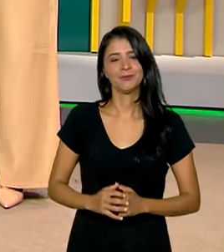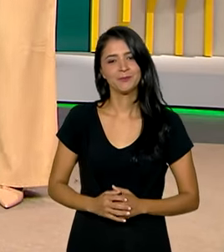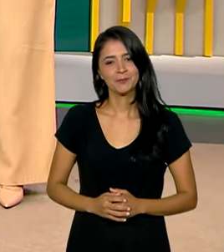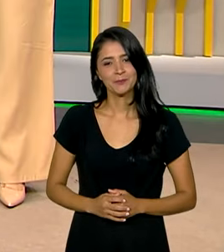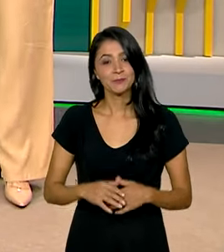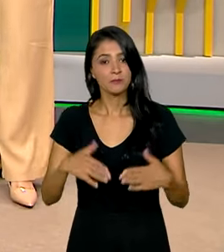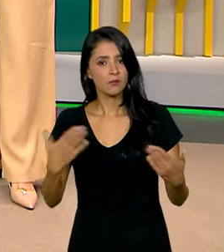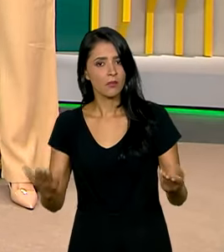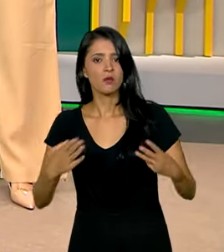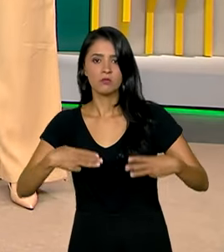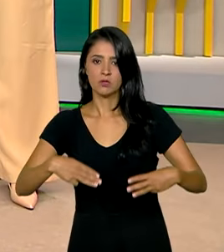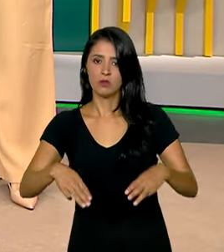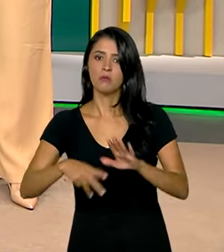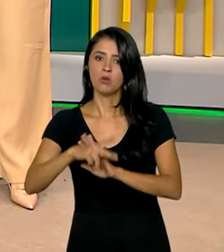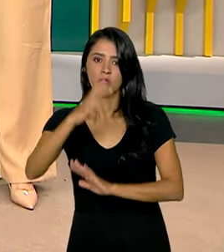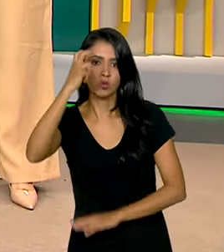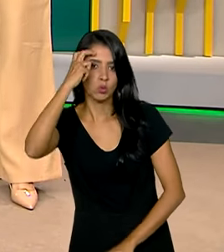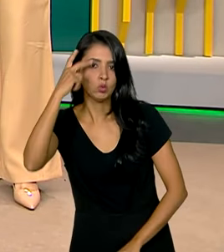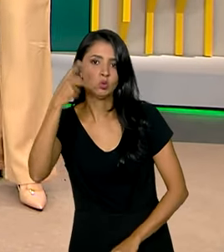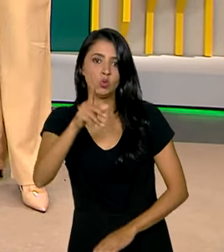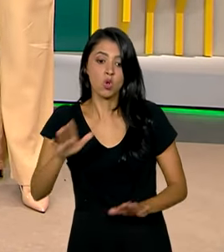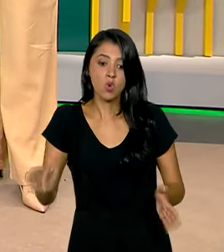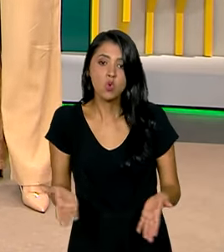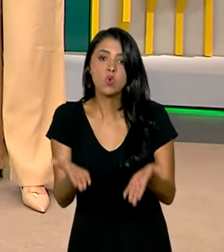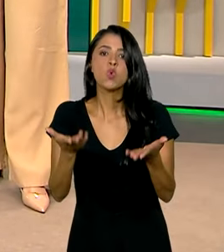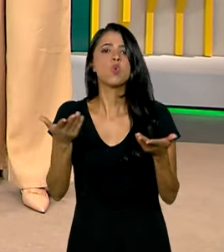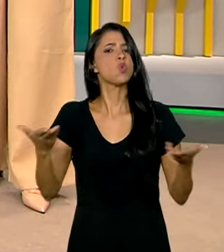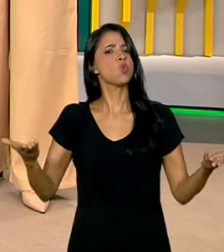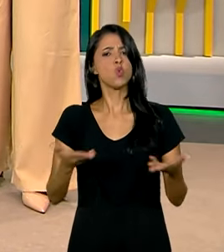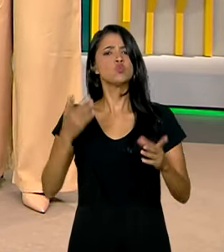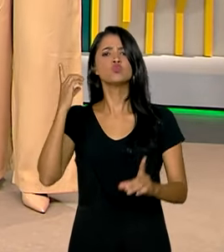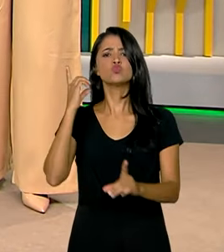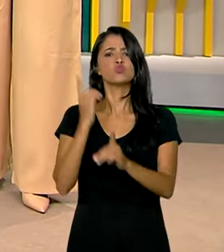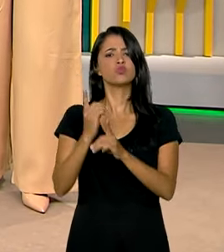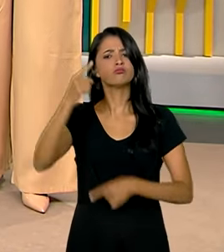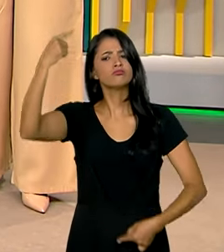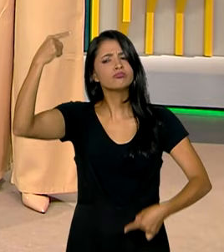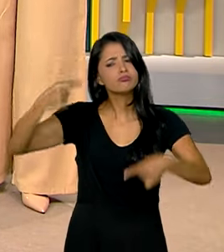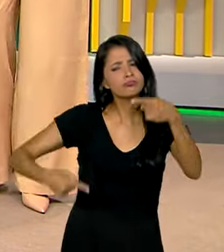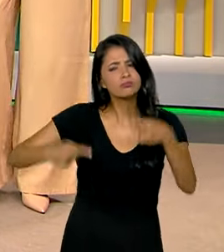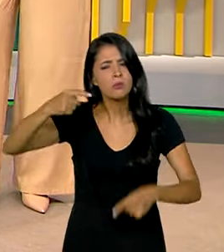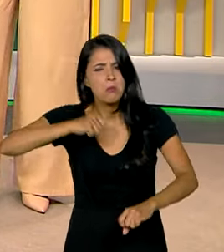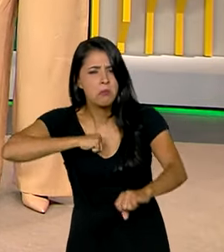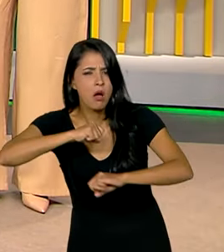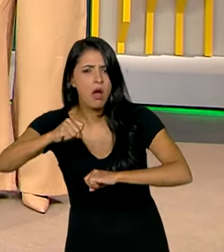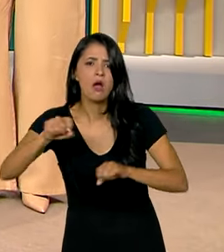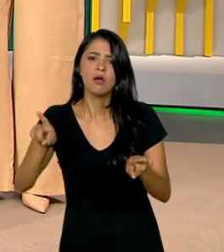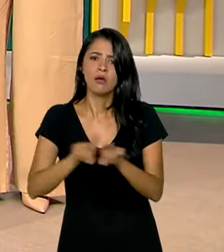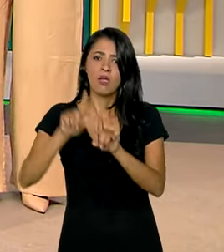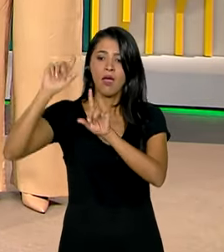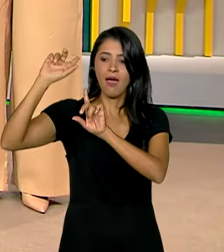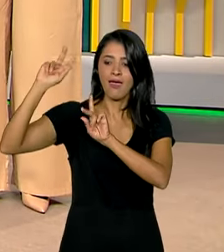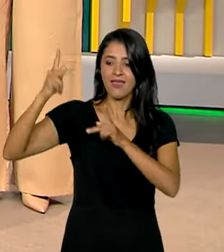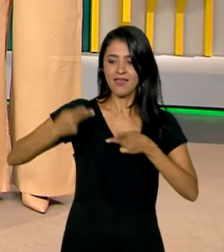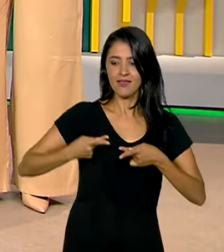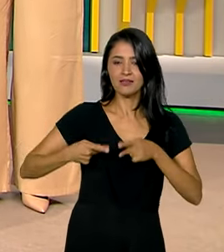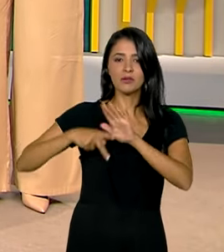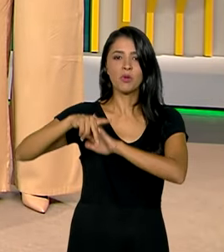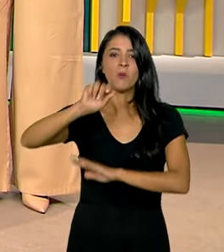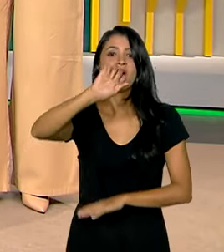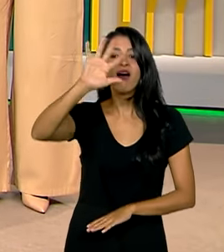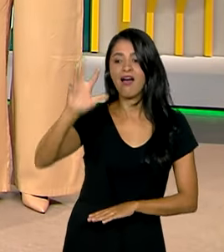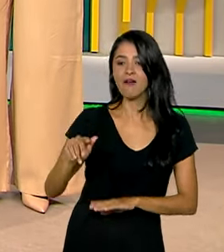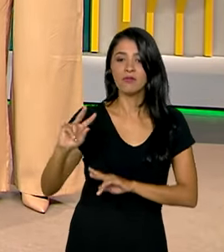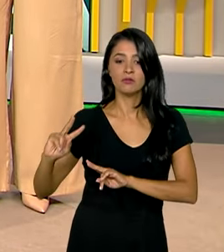Bom, o Ministério da Cultura promoveu hoje o encontro para debater as políticas culturais e a herança da África na formação da